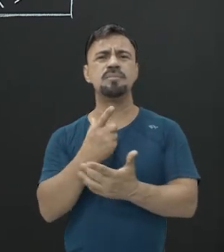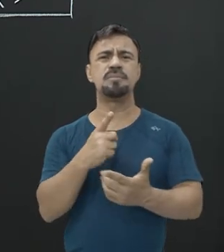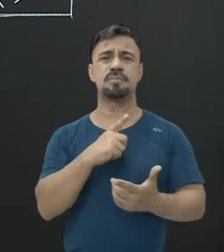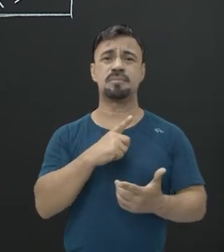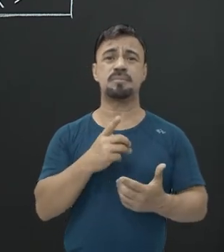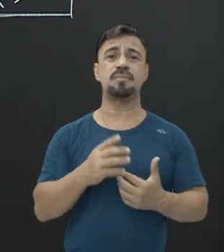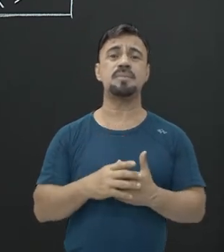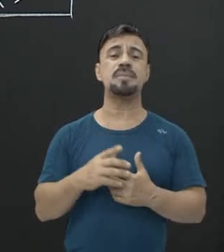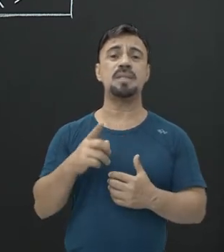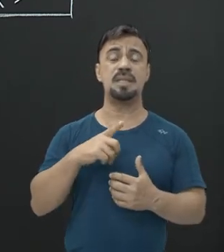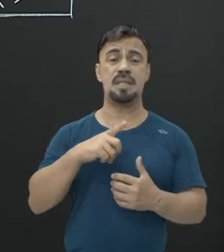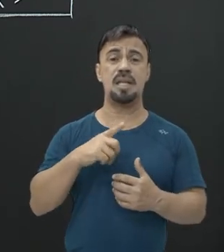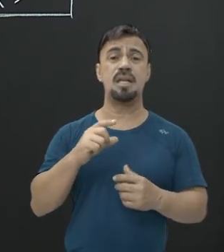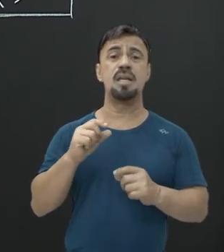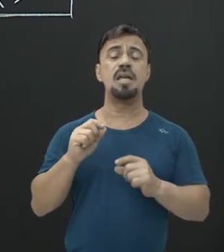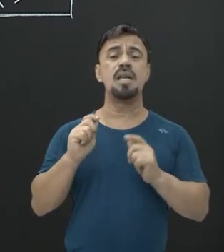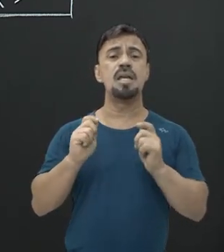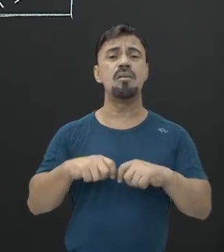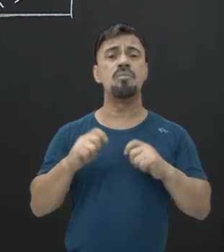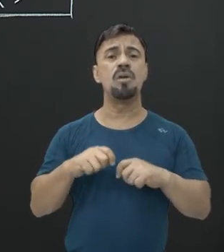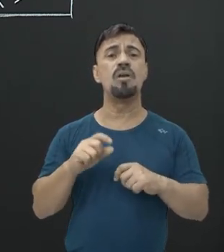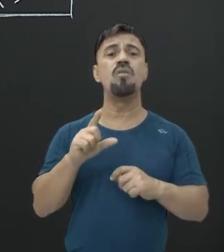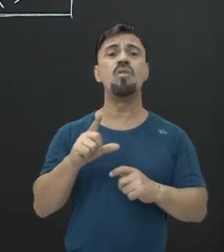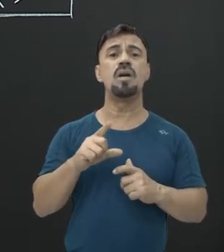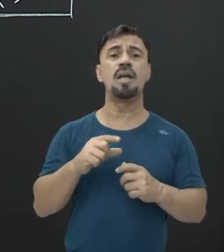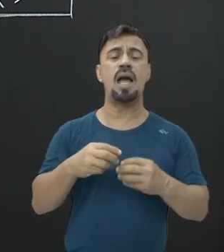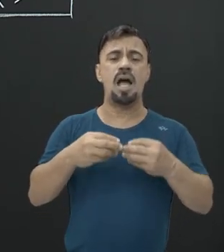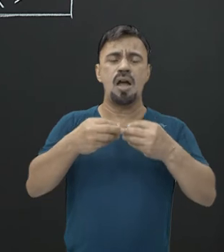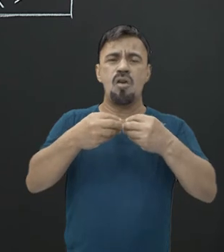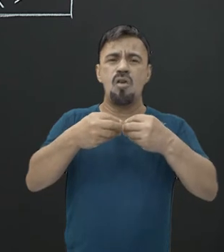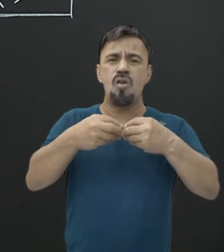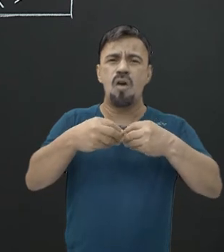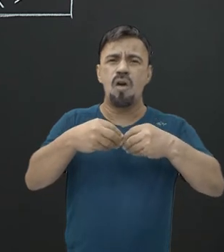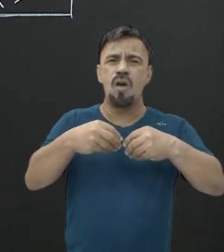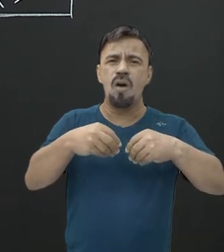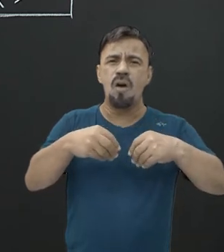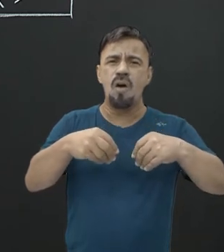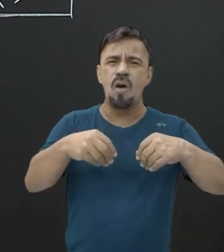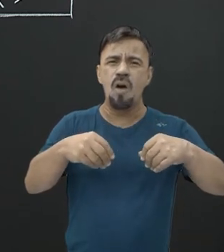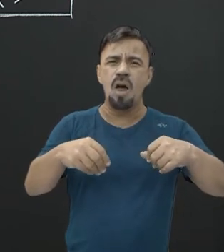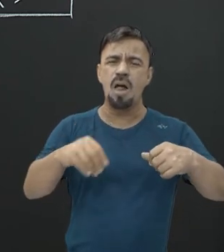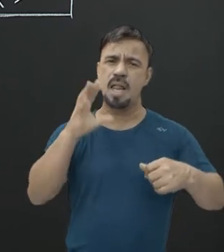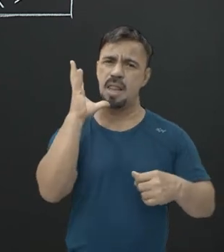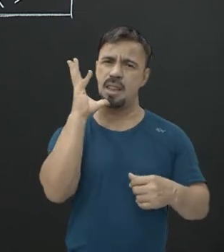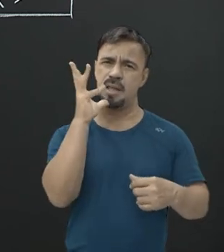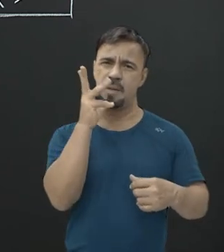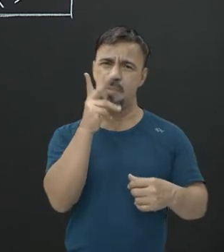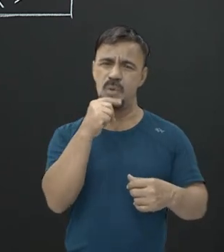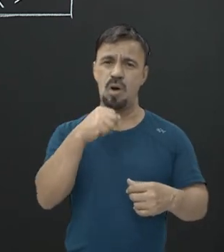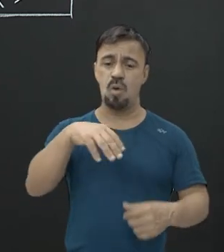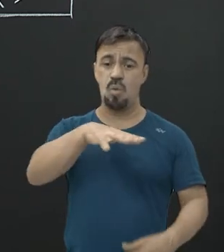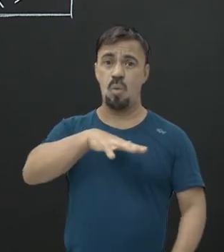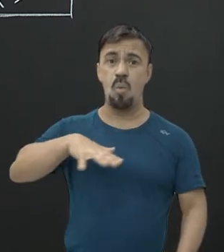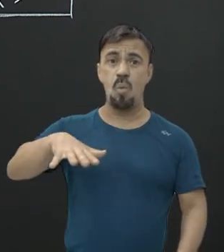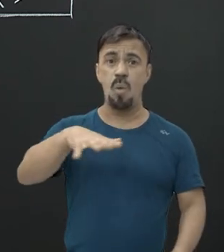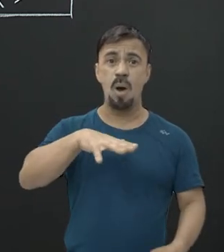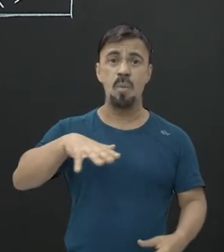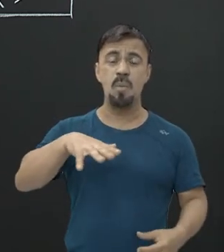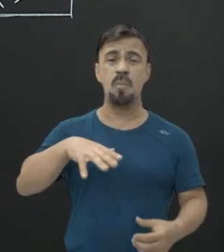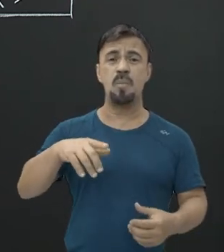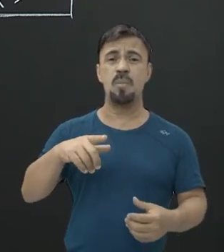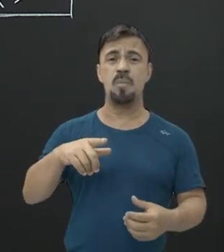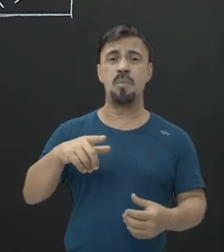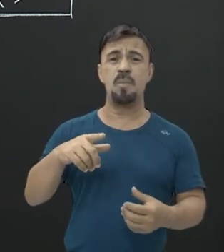assim. Mas tem que ter condições que a decomposição seja retardada. Então, um ambiente com baixa umidade,